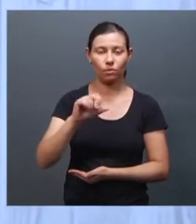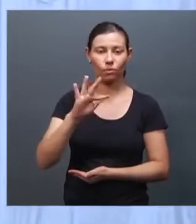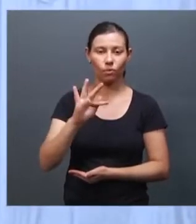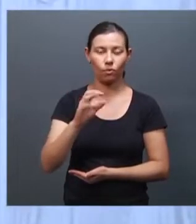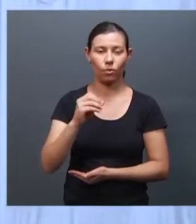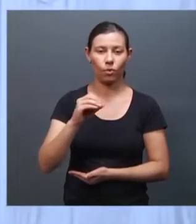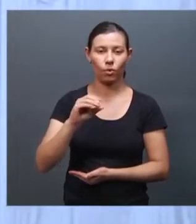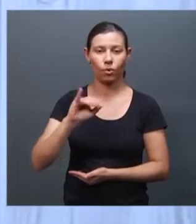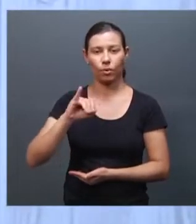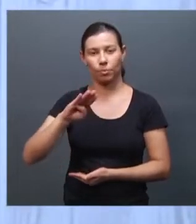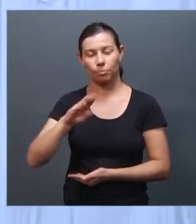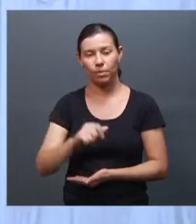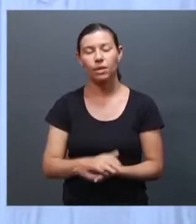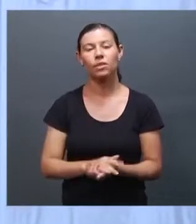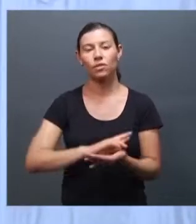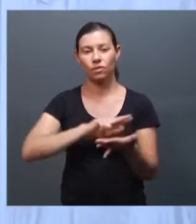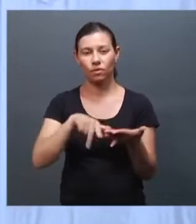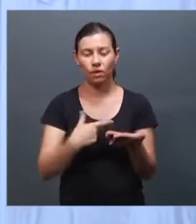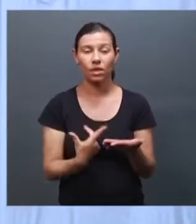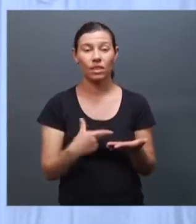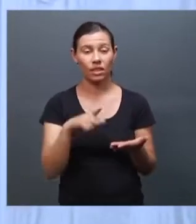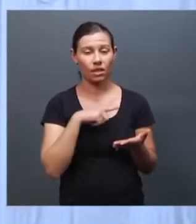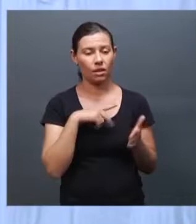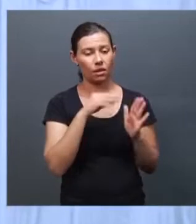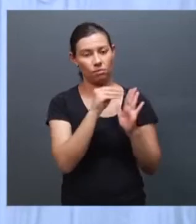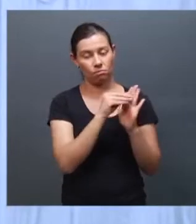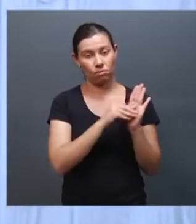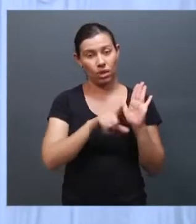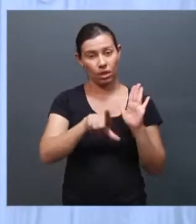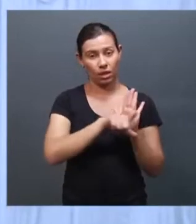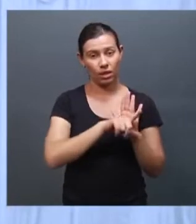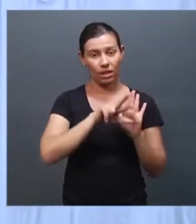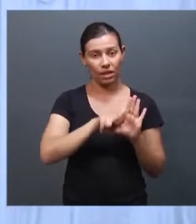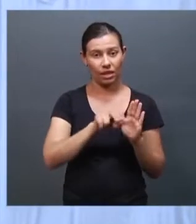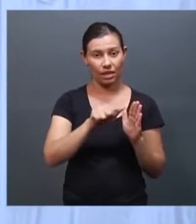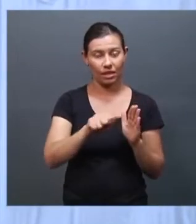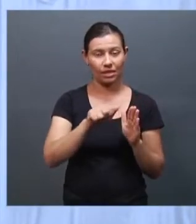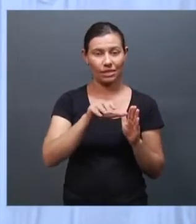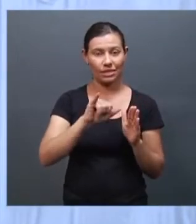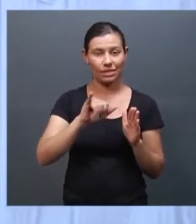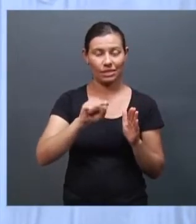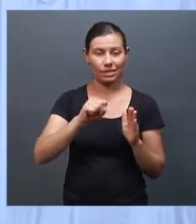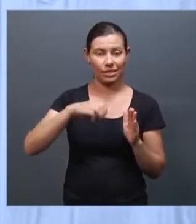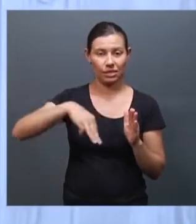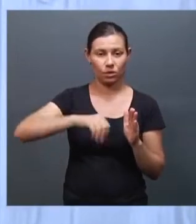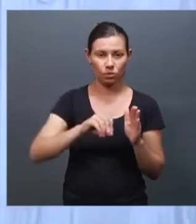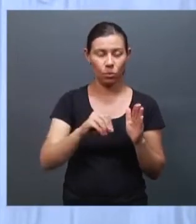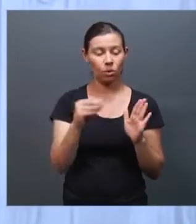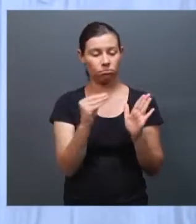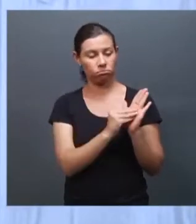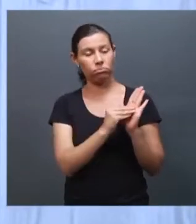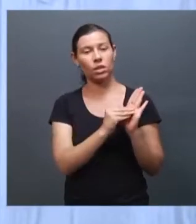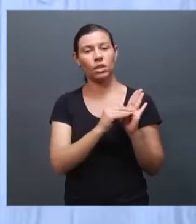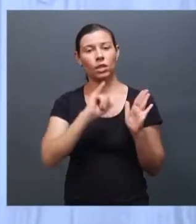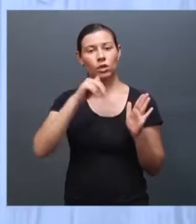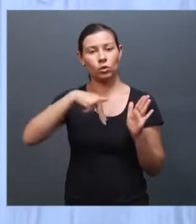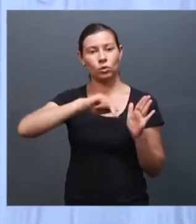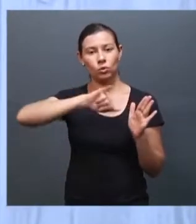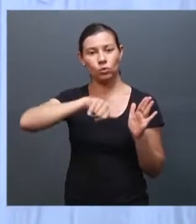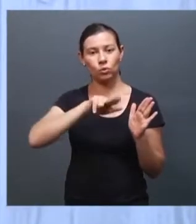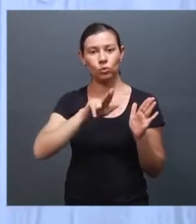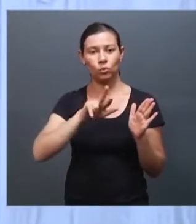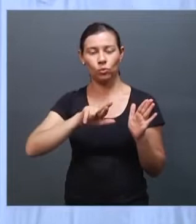questões que criminalizam a fala, realmente. Porque não é só uma fala, não é só expressar uma opinião. É um real